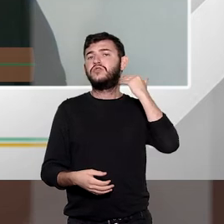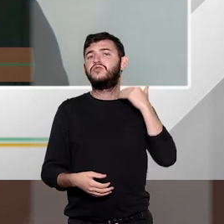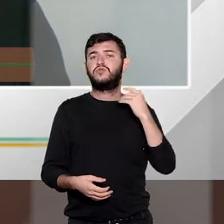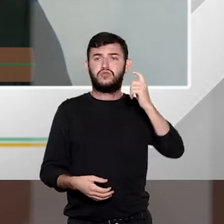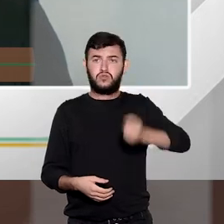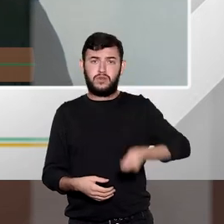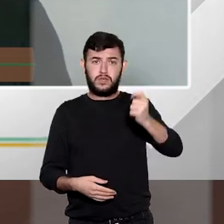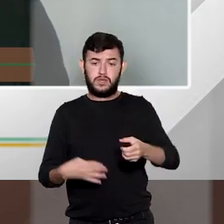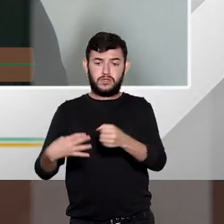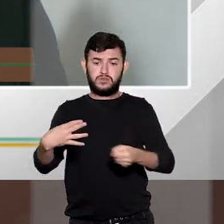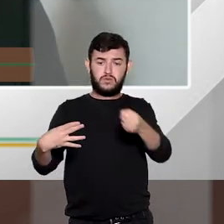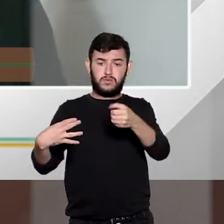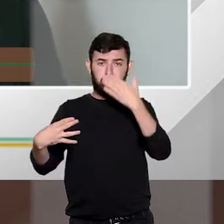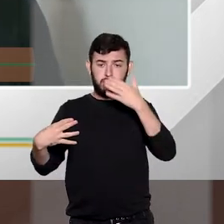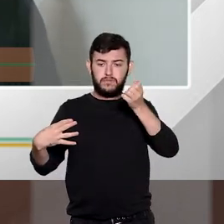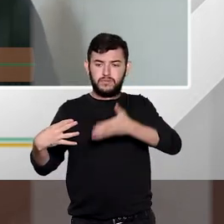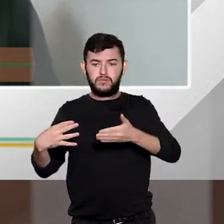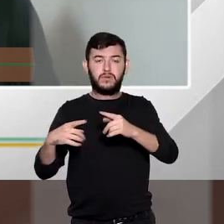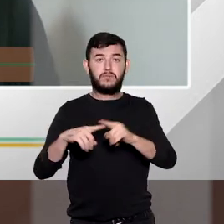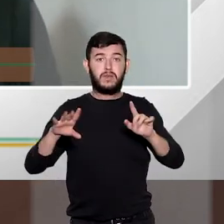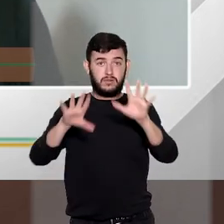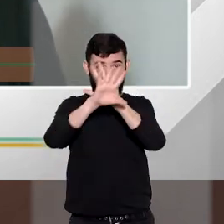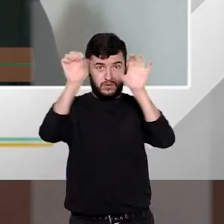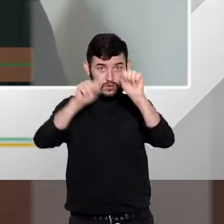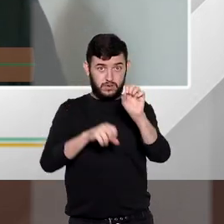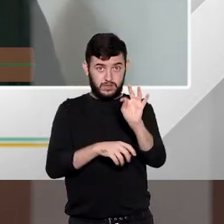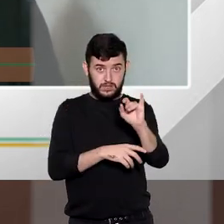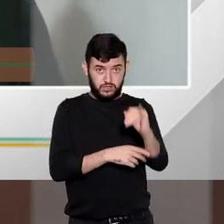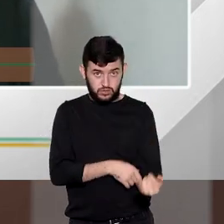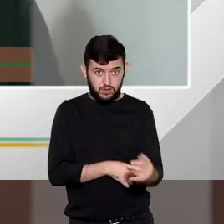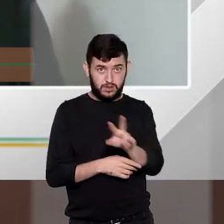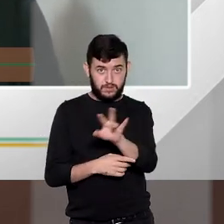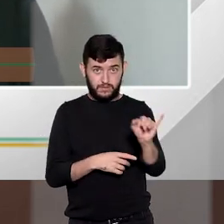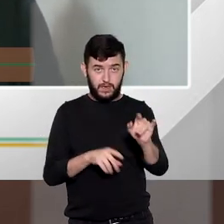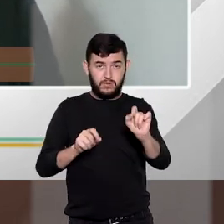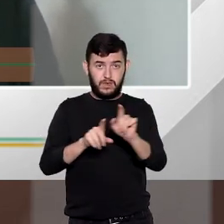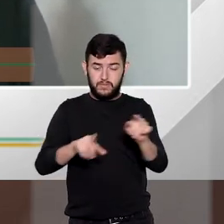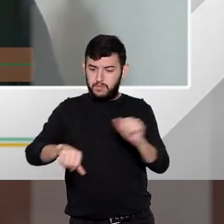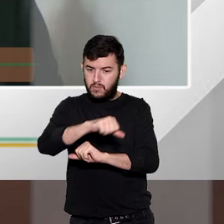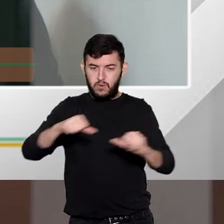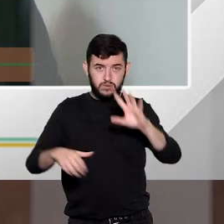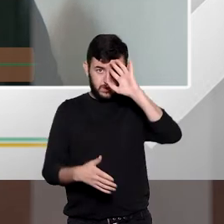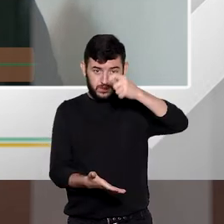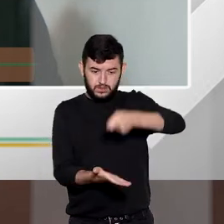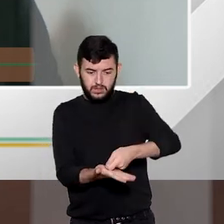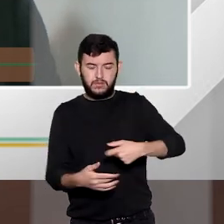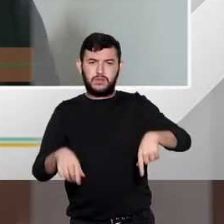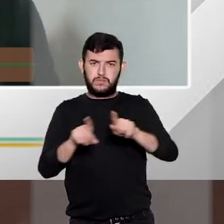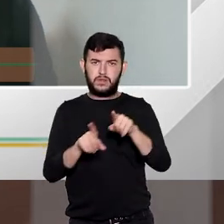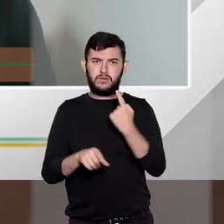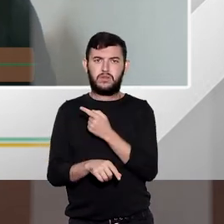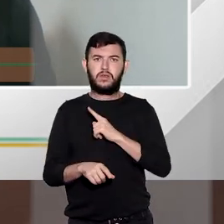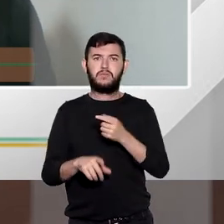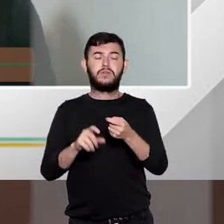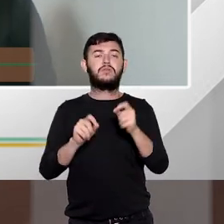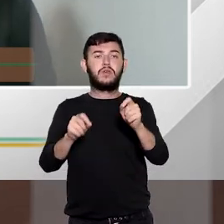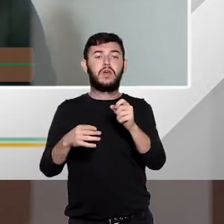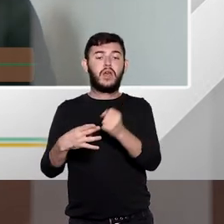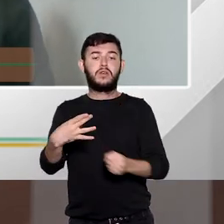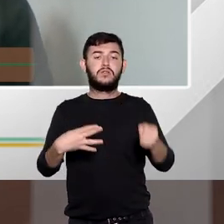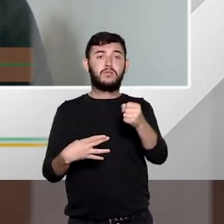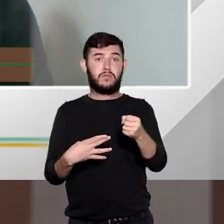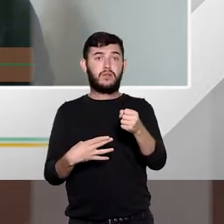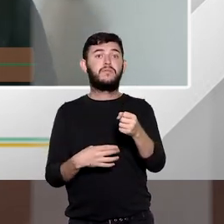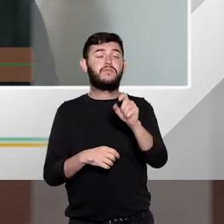aquela decisão ali vai ser reformada. Mas temos esse óbice da súmula 231 da STJ, da mesma forma que a pena